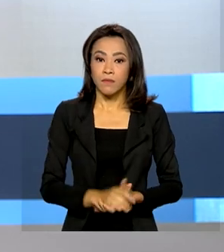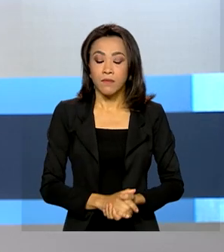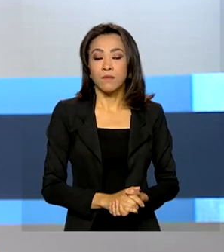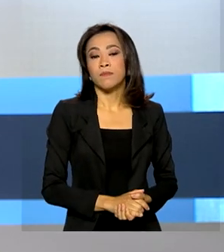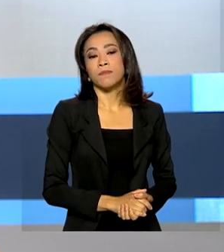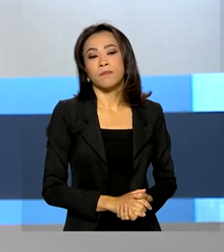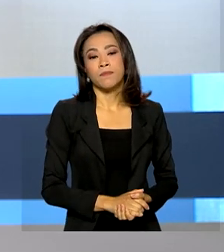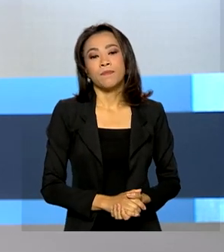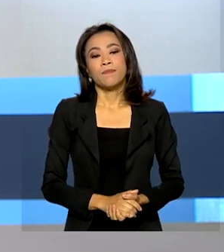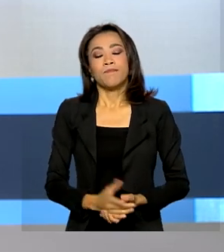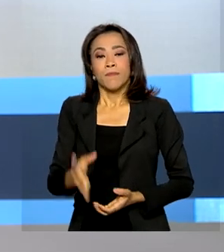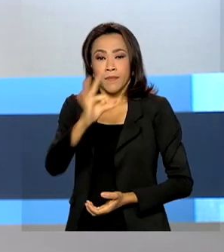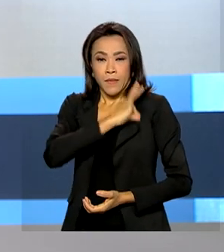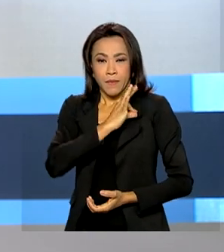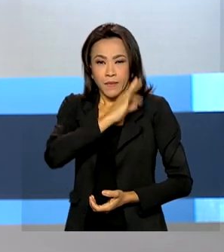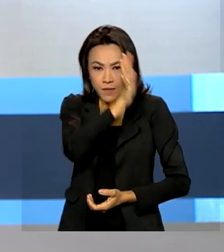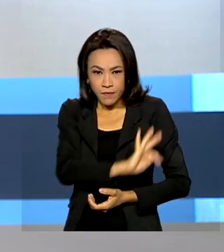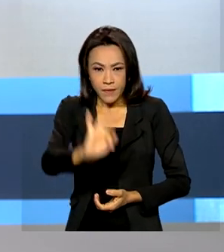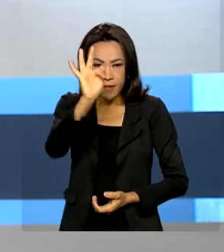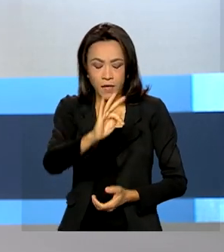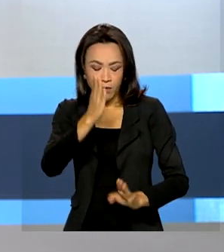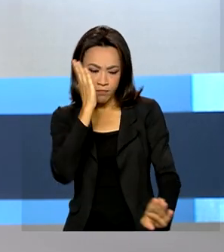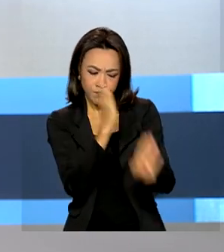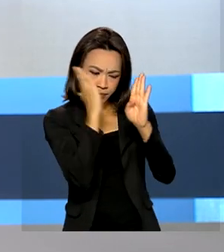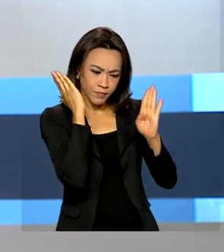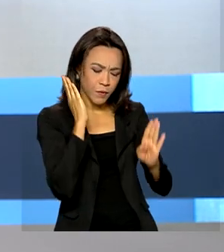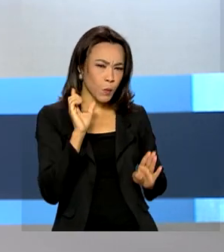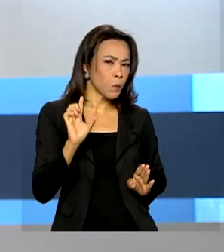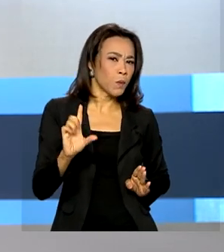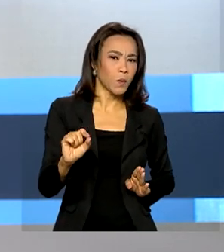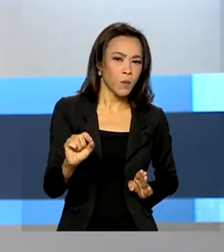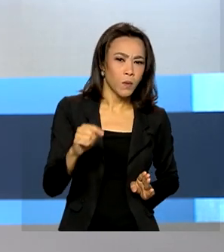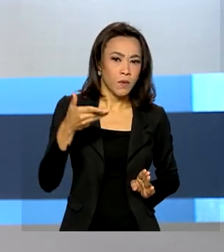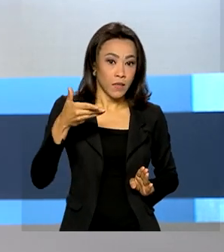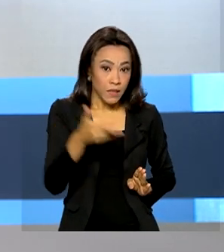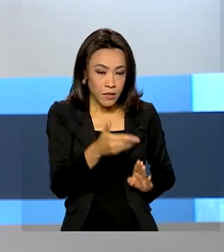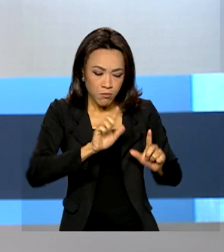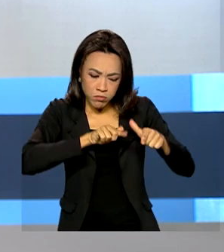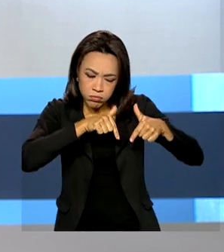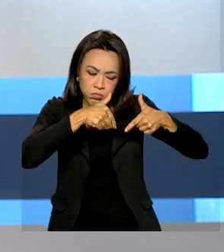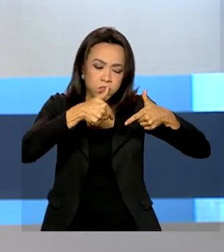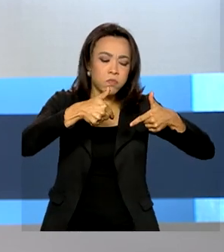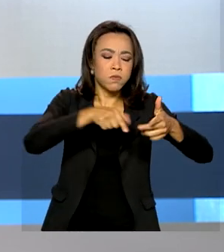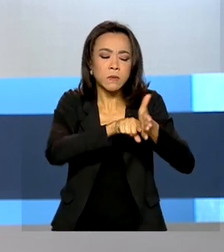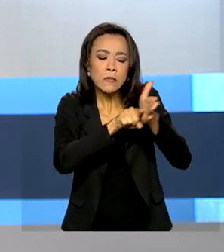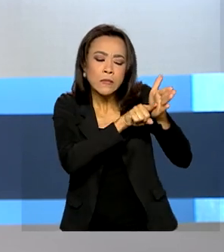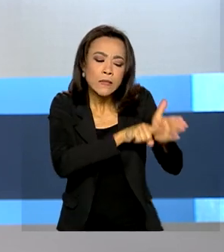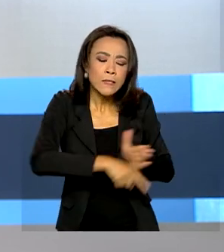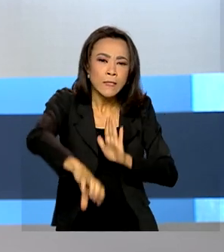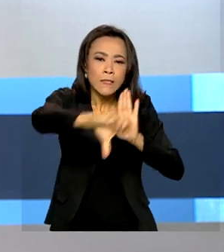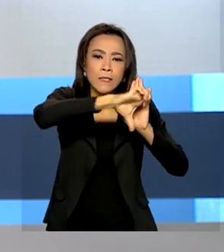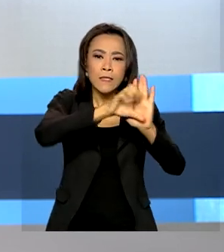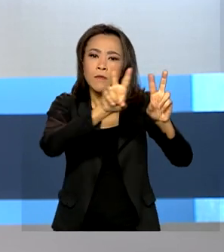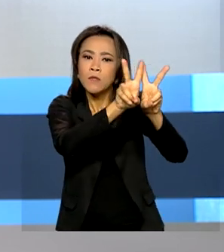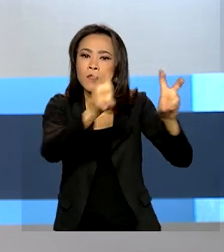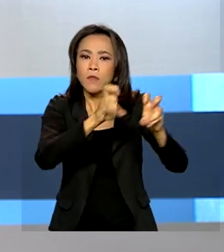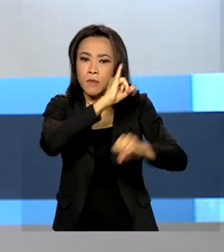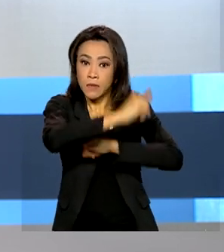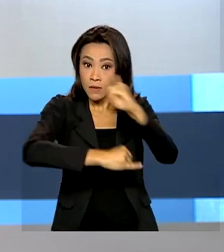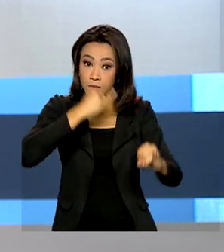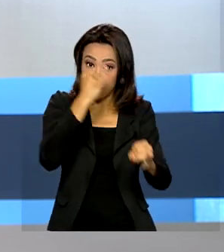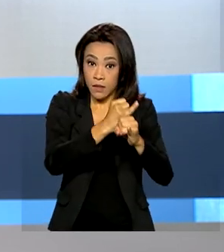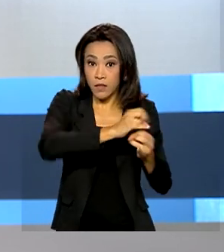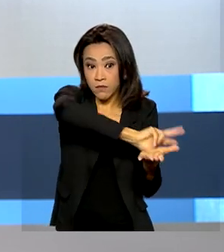A Polícia Federal deflagrou hoje a operação Dark Cloud, que investiga crimes de ataques cibernéticos contra